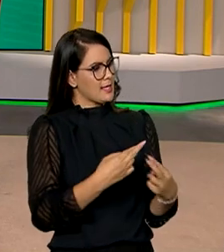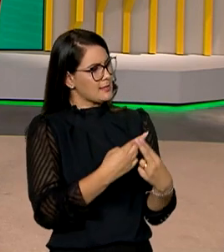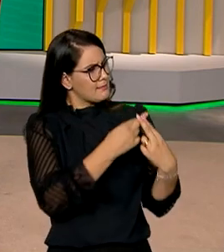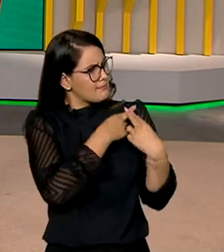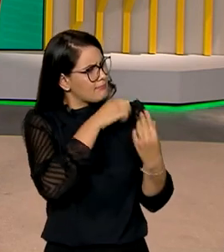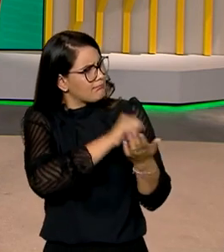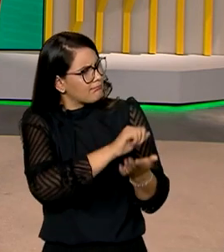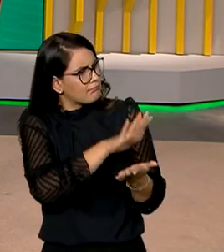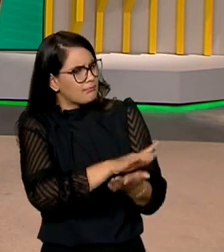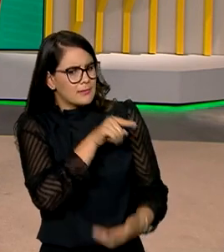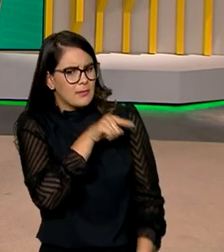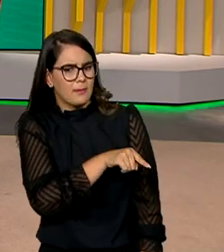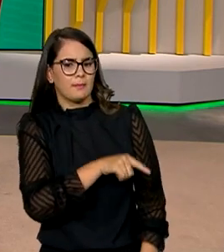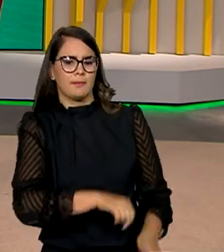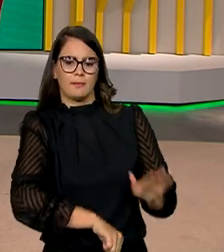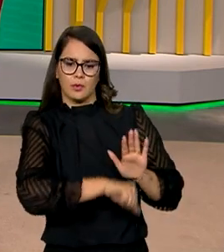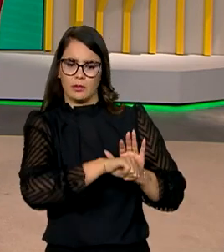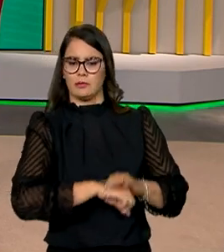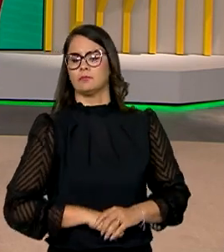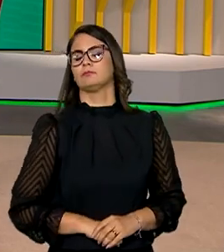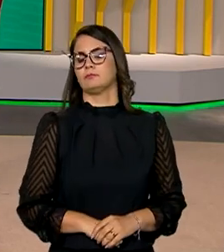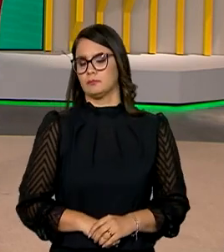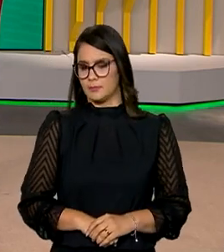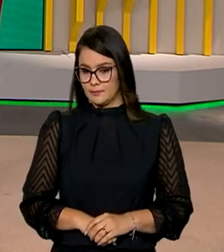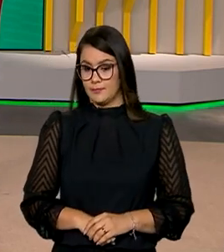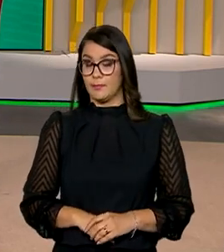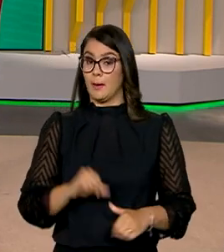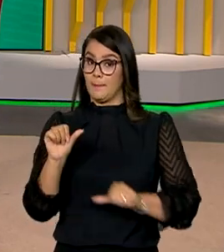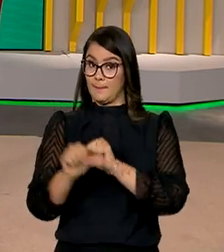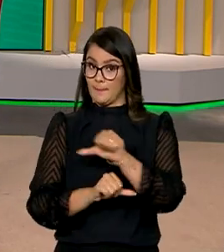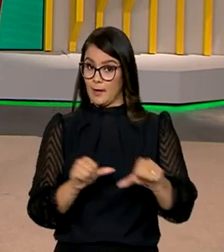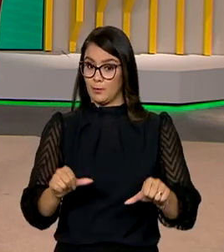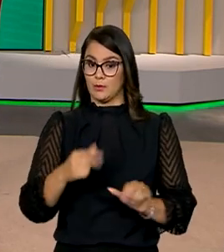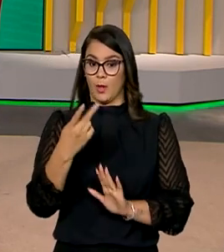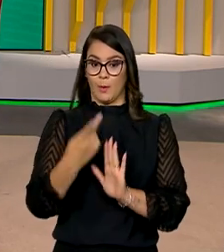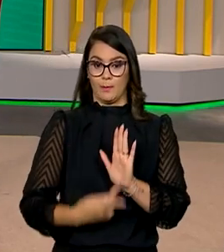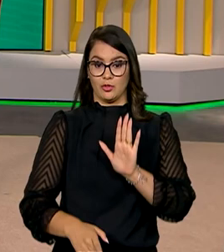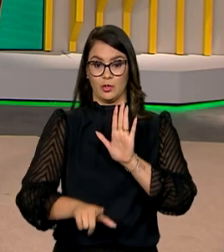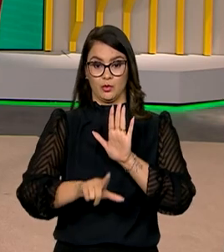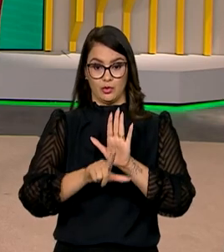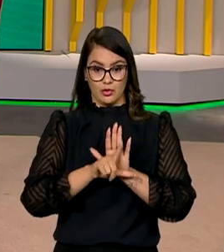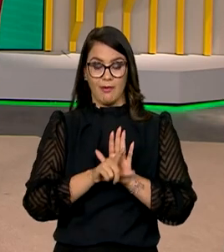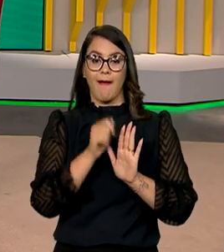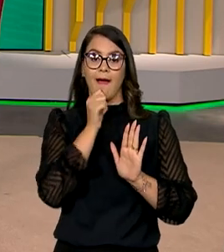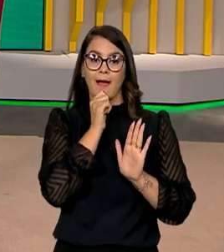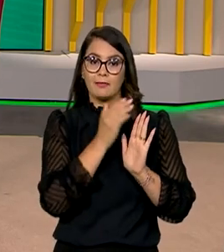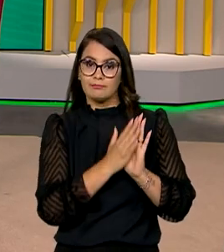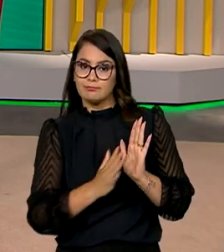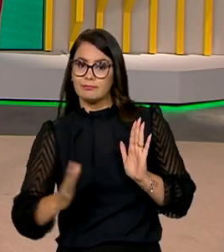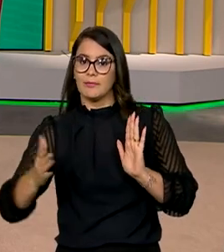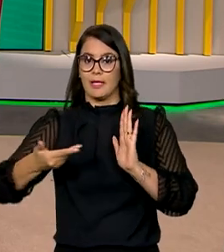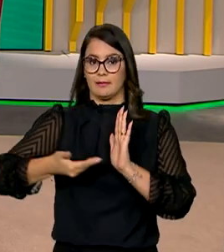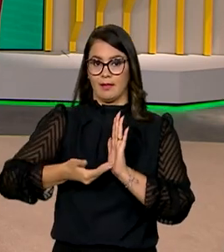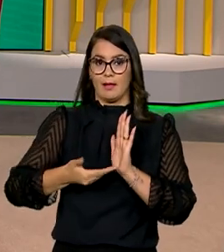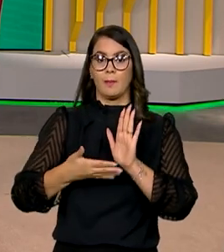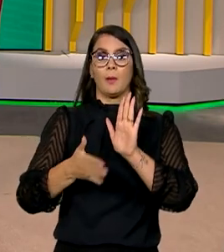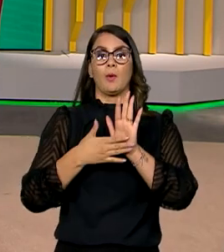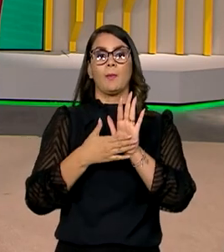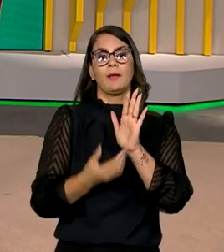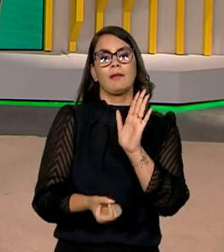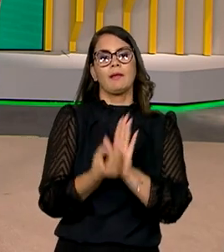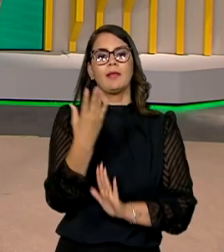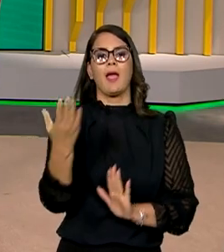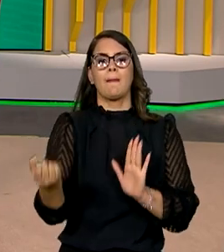responsabilizadas e punidas. É, Roberto, e para mudar essa realidade, um projeto de lei que tramita na Câmara dos Deputados propõe a